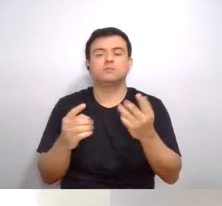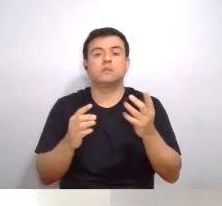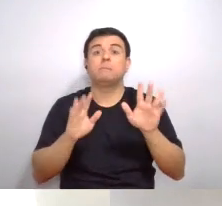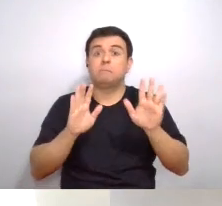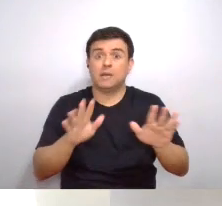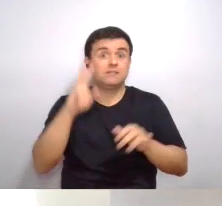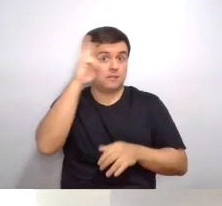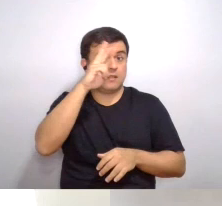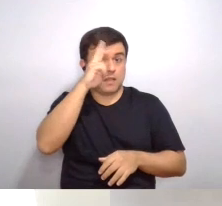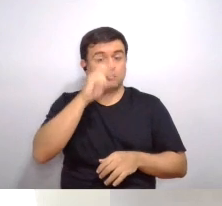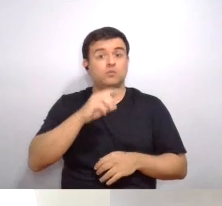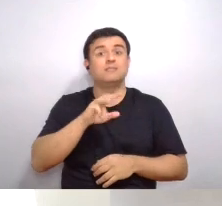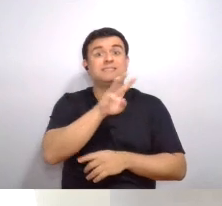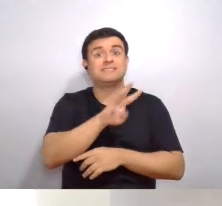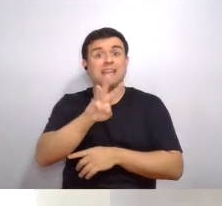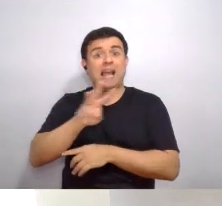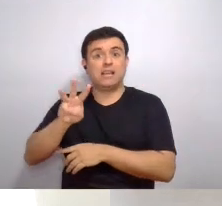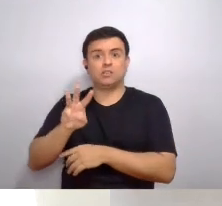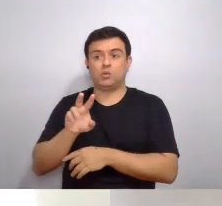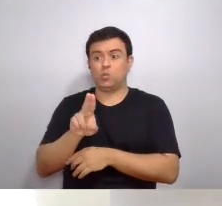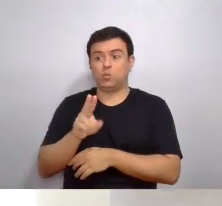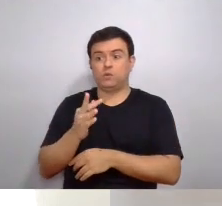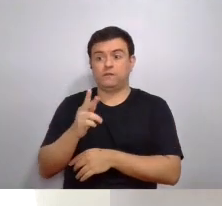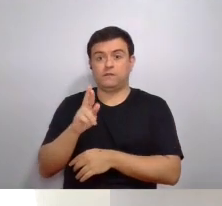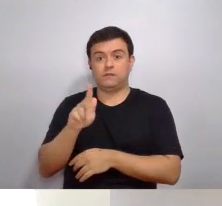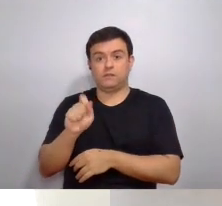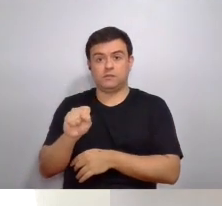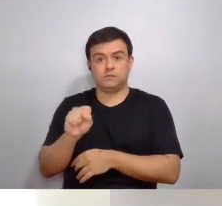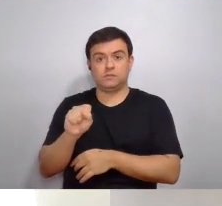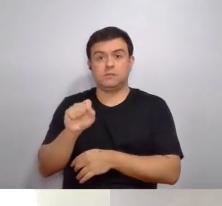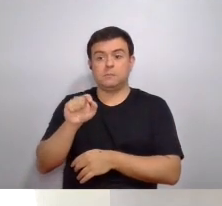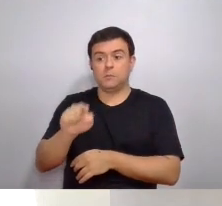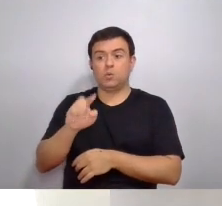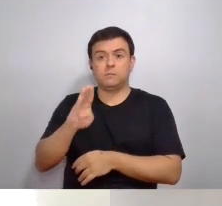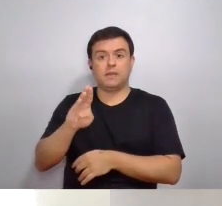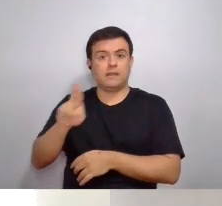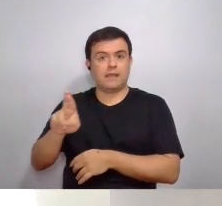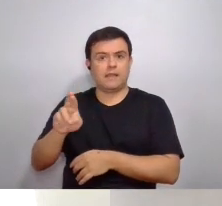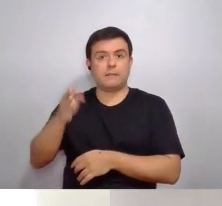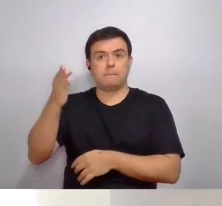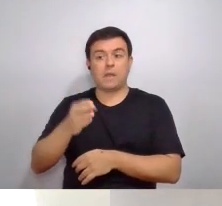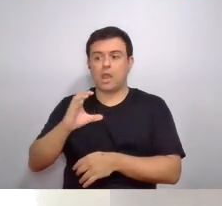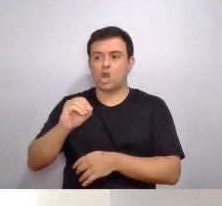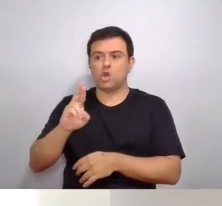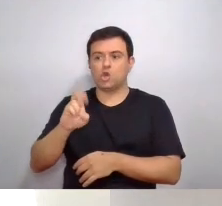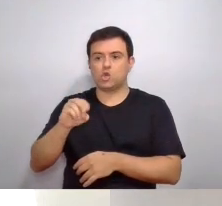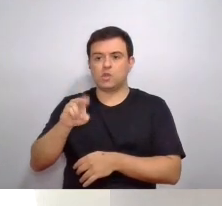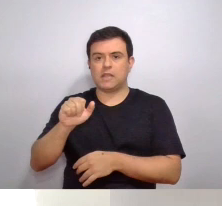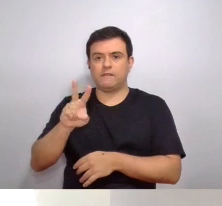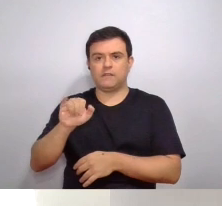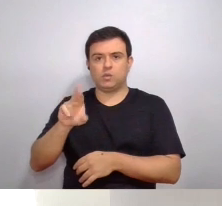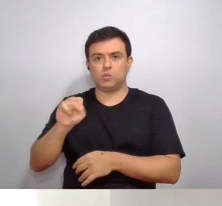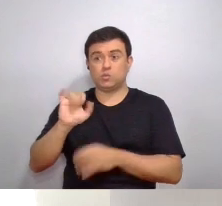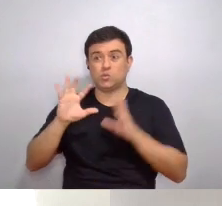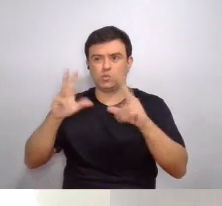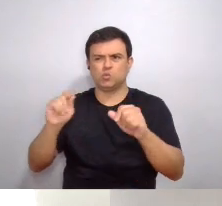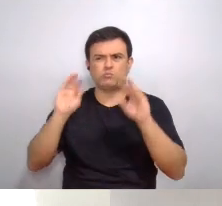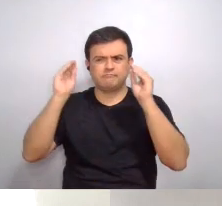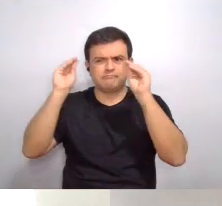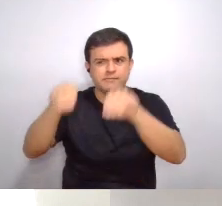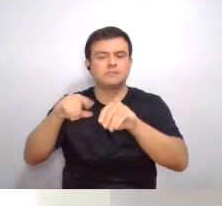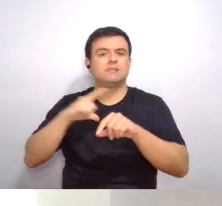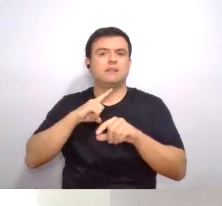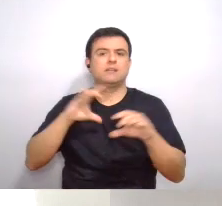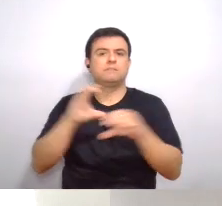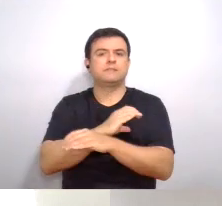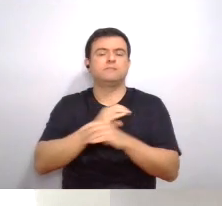mas eu lembro novamente aí o site urgs.br barra coronavírus, onde está ali tudo o que a Universidade